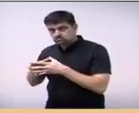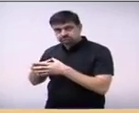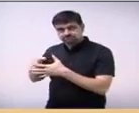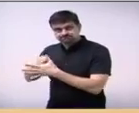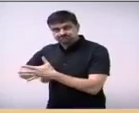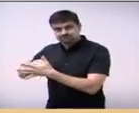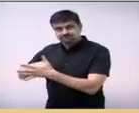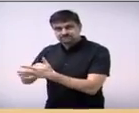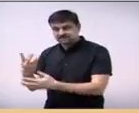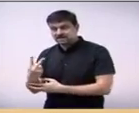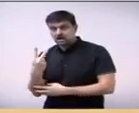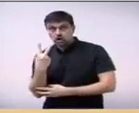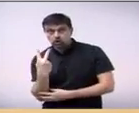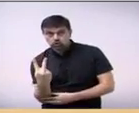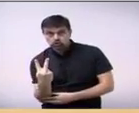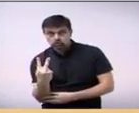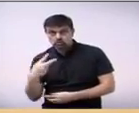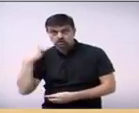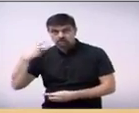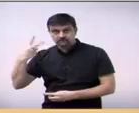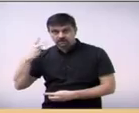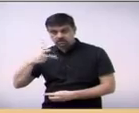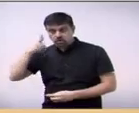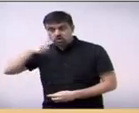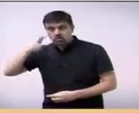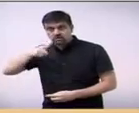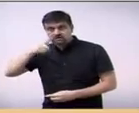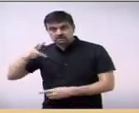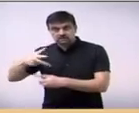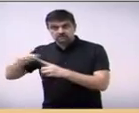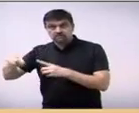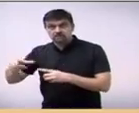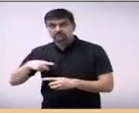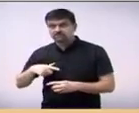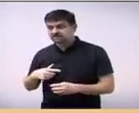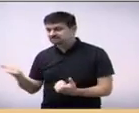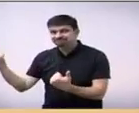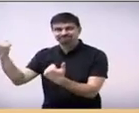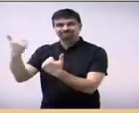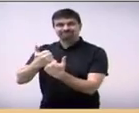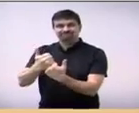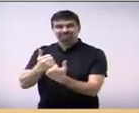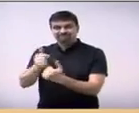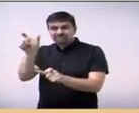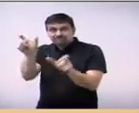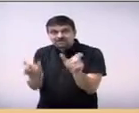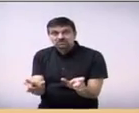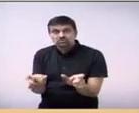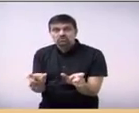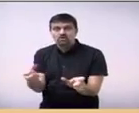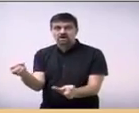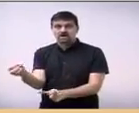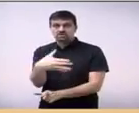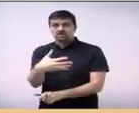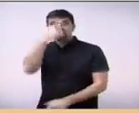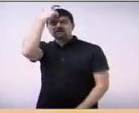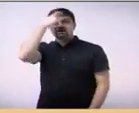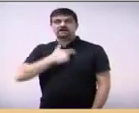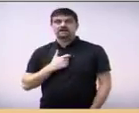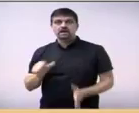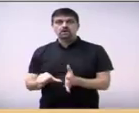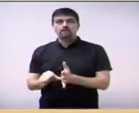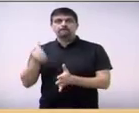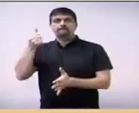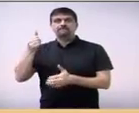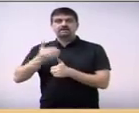reeleger dois vereadores. No entanto, dois novatos foram eleitos. Dentre os novatos, esta vereadora que